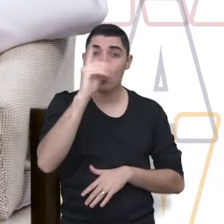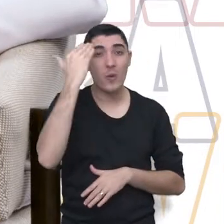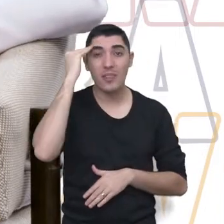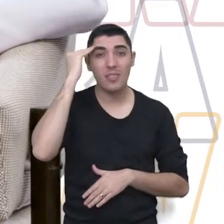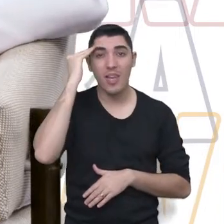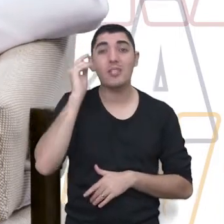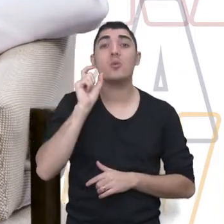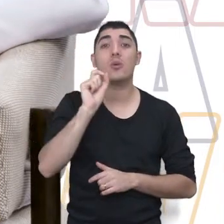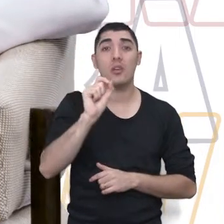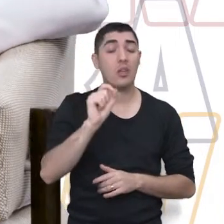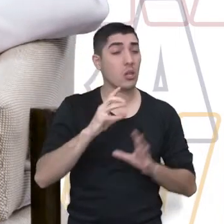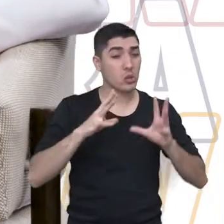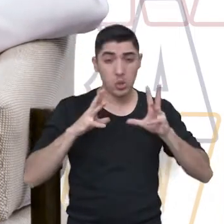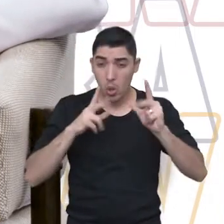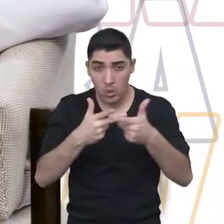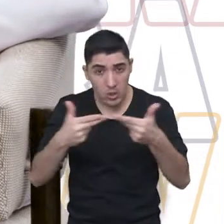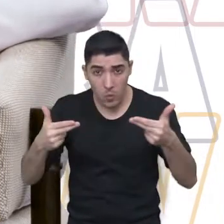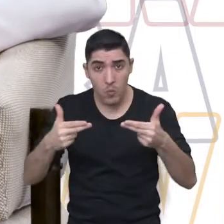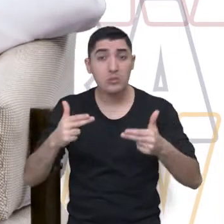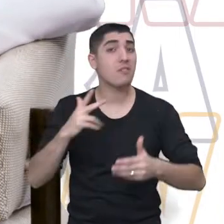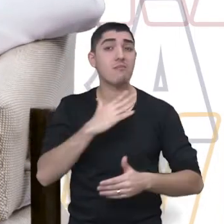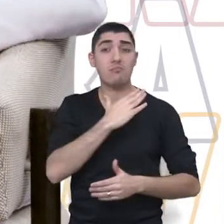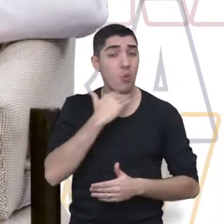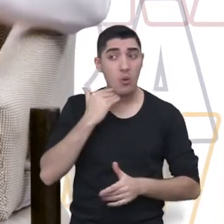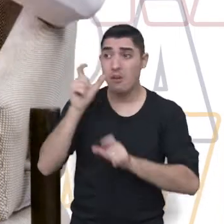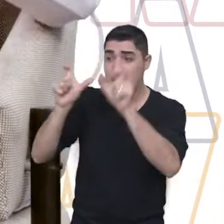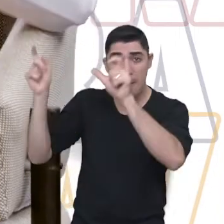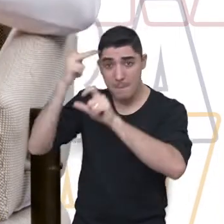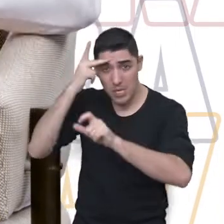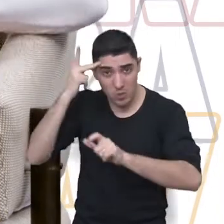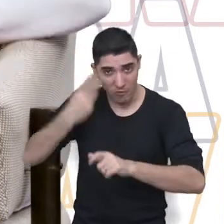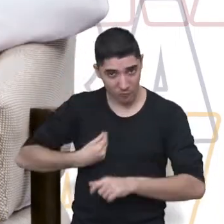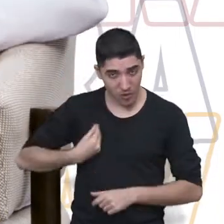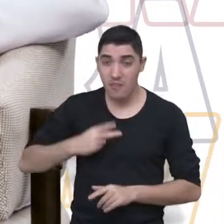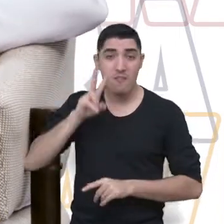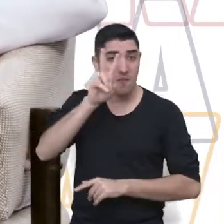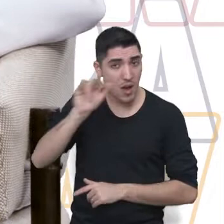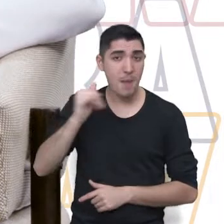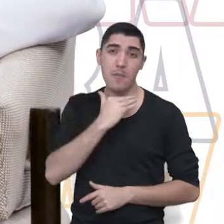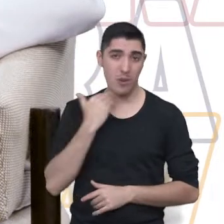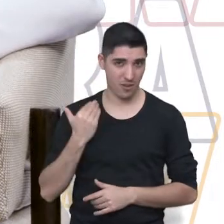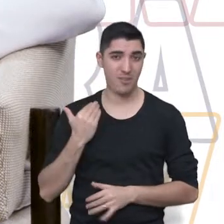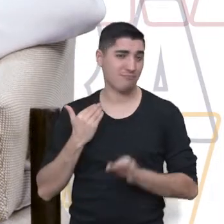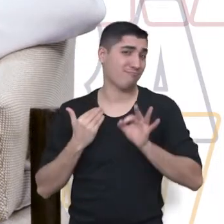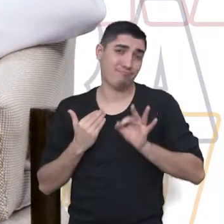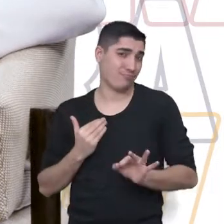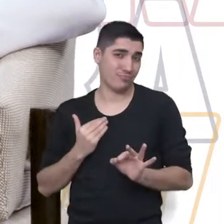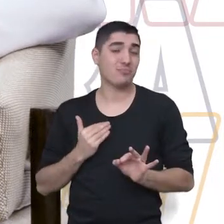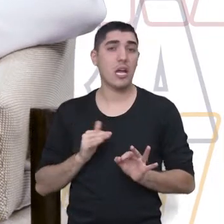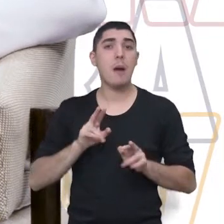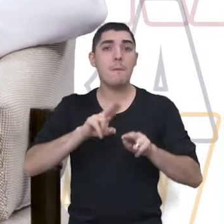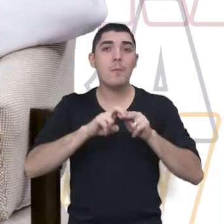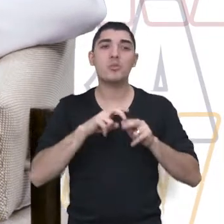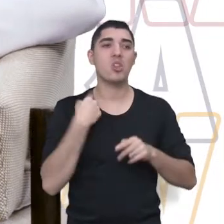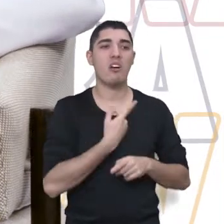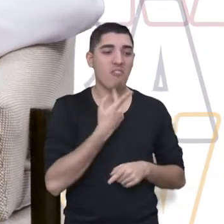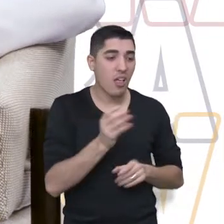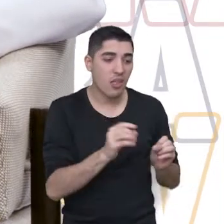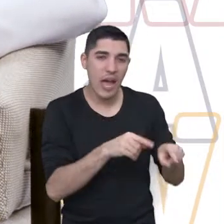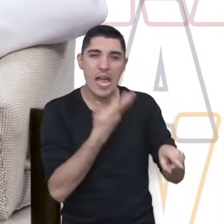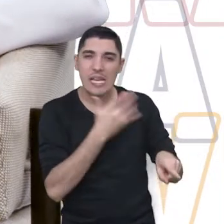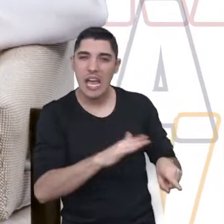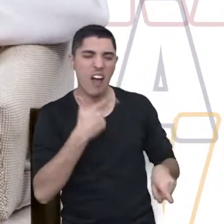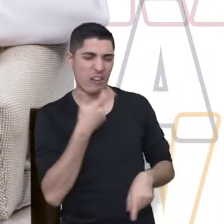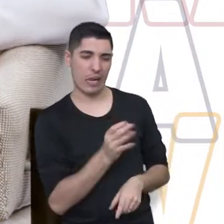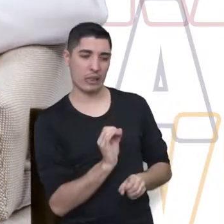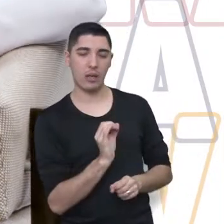existe a finitude para todo ser vivo. Todo ser vivo um dia vai morrer. Então, a gente não fala, a gente não fala para as